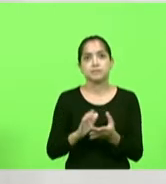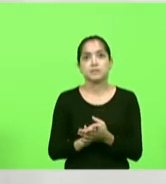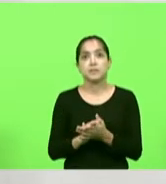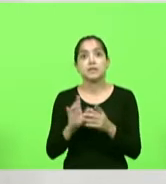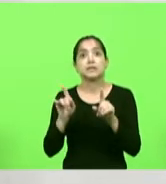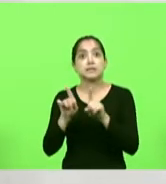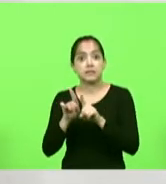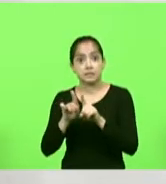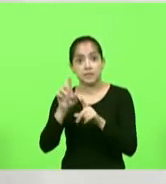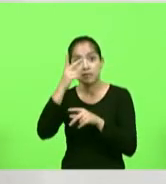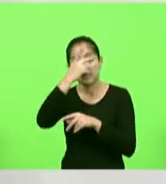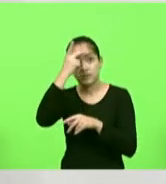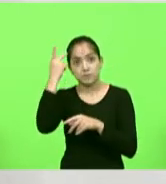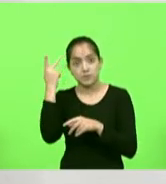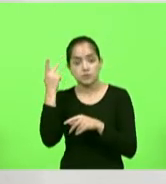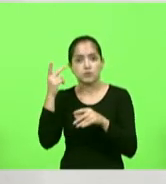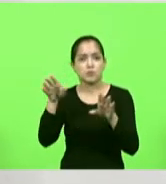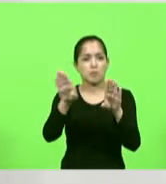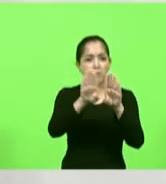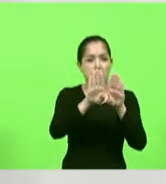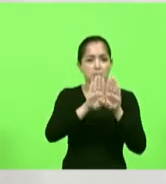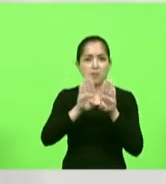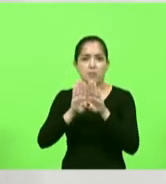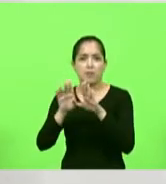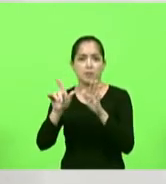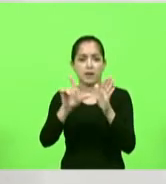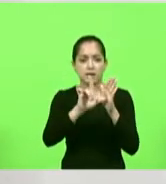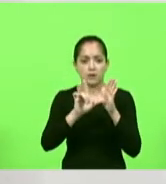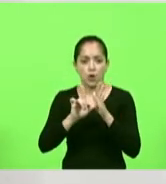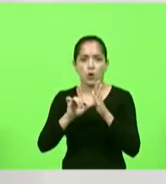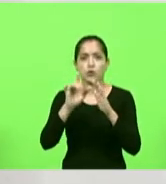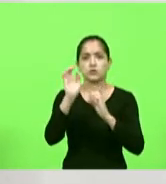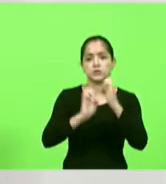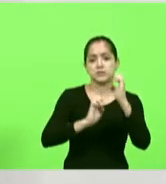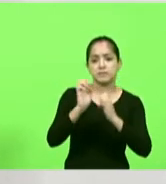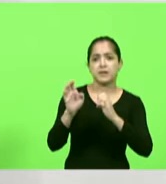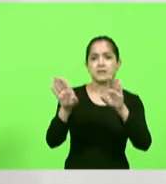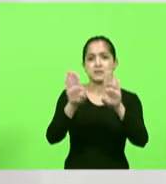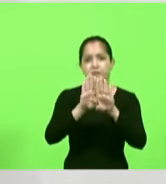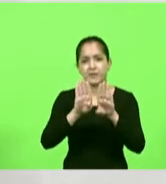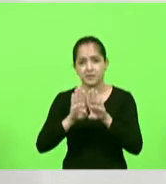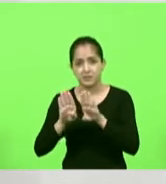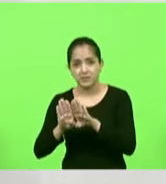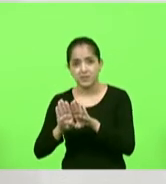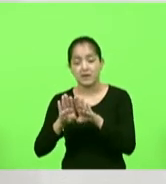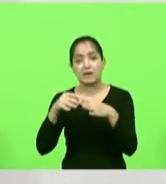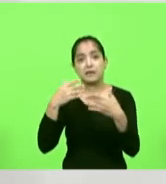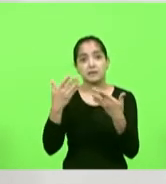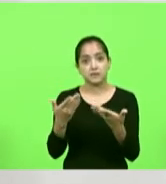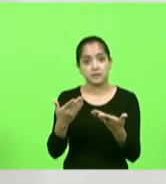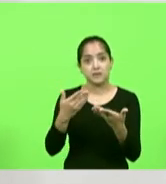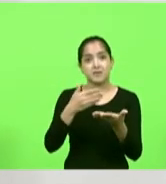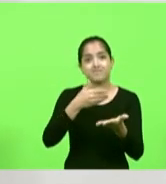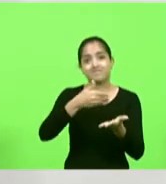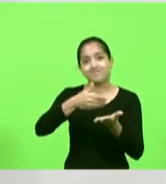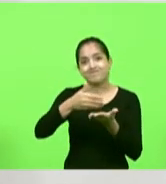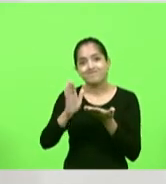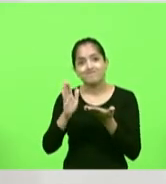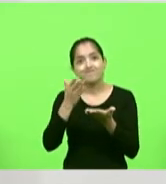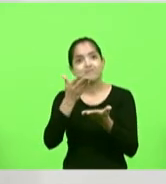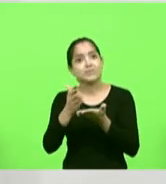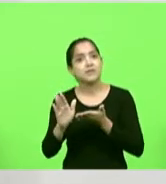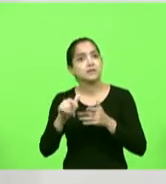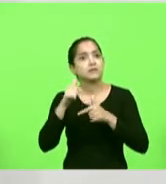aquelas pessoas que faliram que fecharam as portas das suas empresas estão no processo de falência pessoas que perderam o emprego estão passando fome